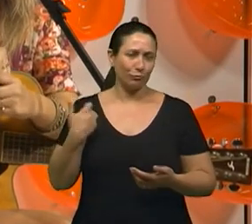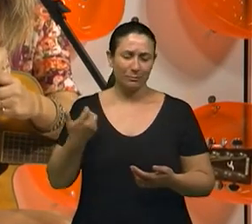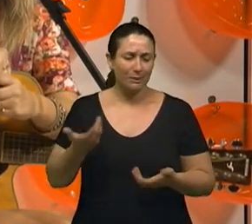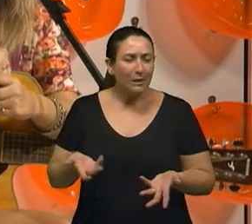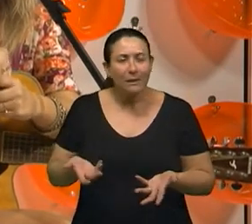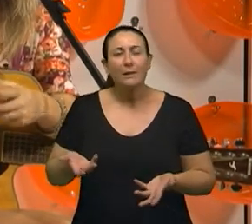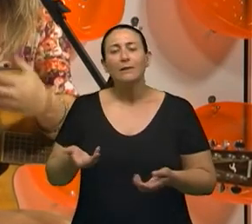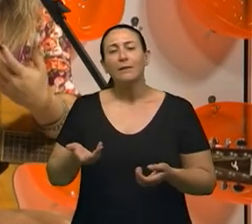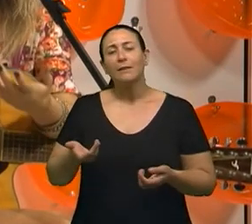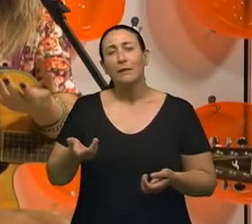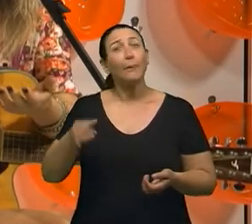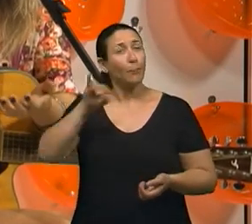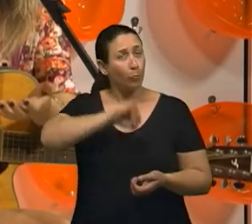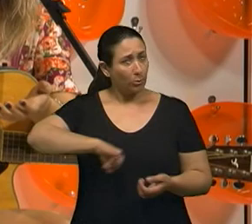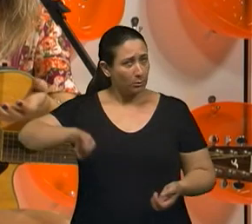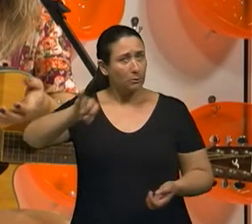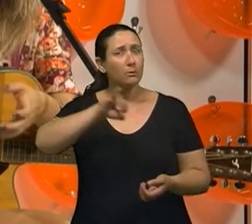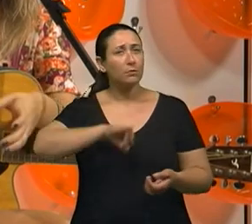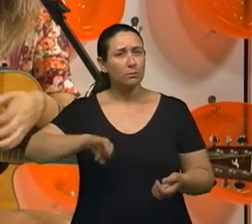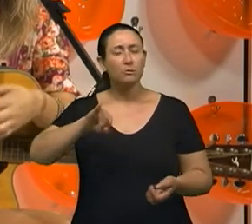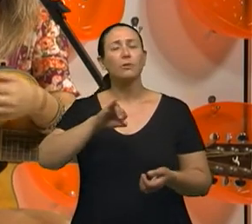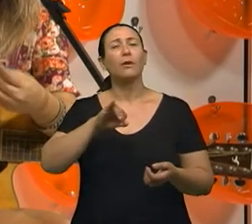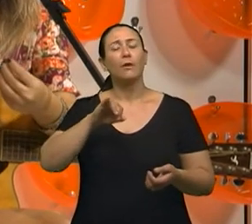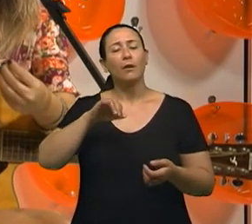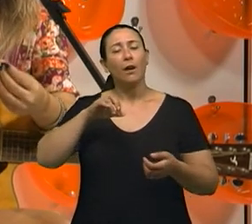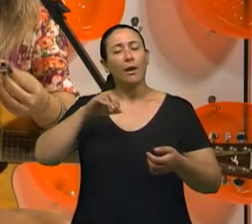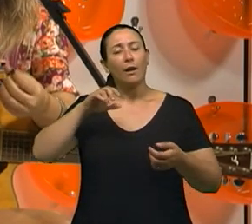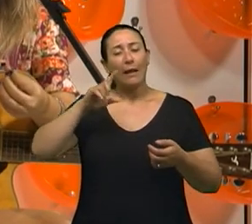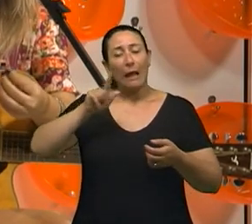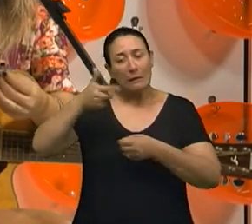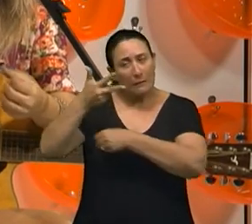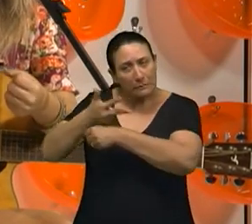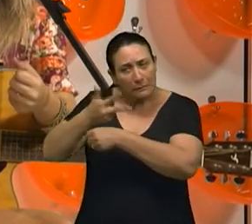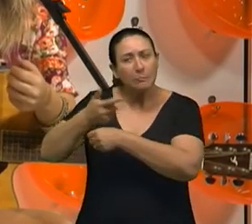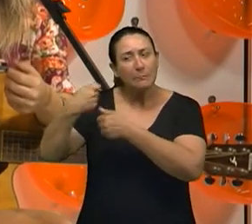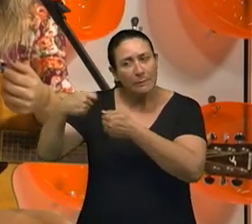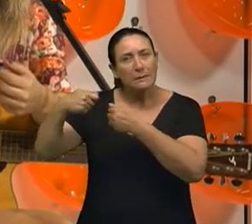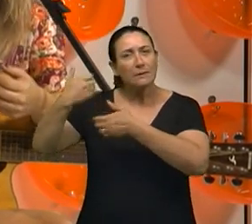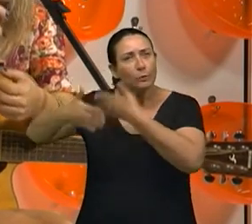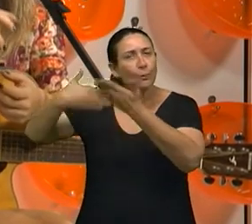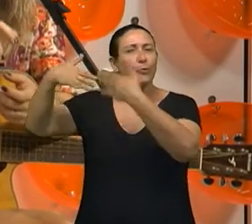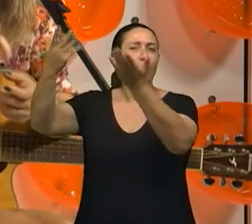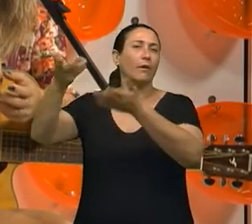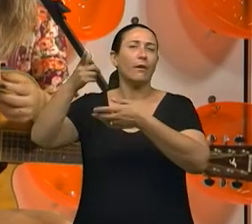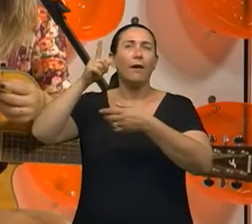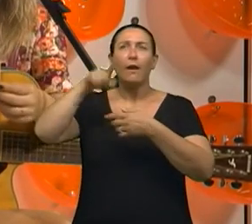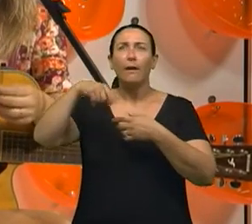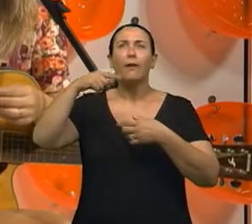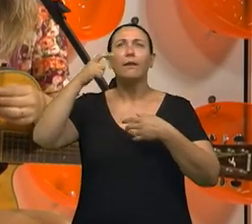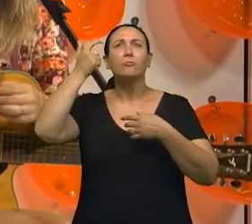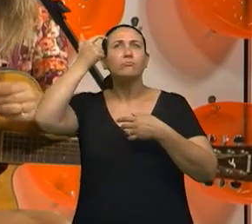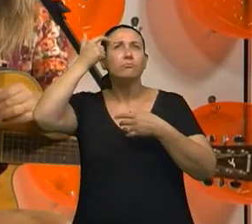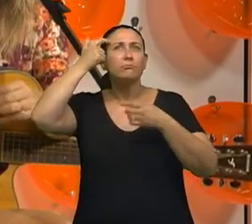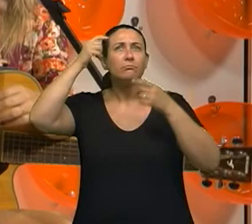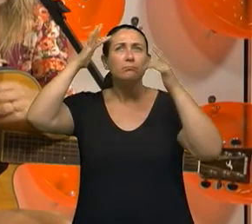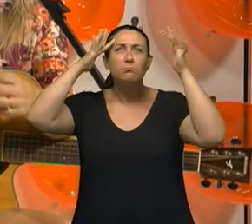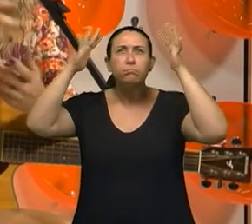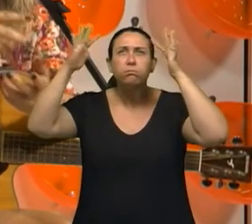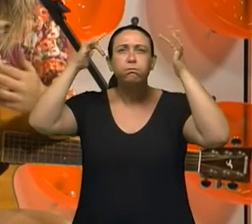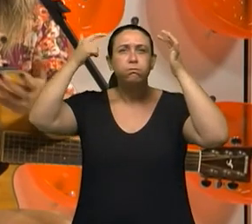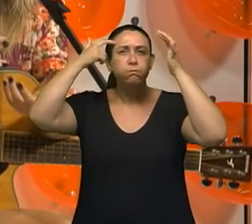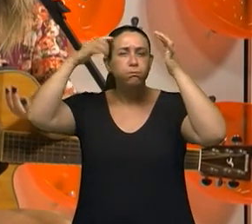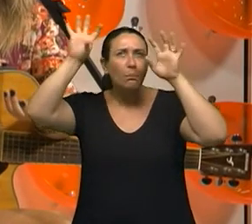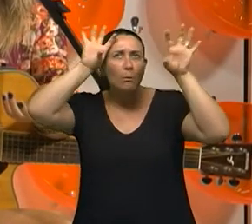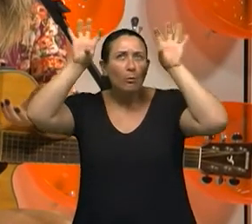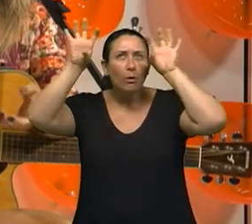é muito importante para a terceira idade para desenvolver toda essa questão também de raciocínio, né? A questão da leitura